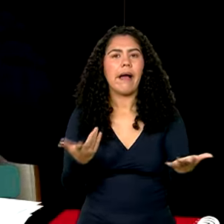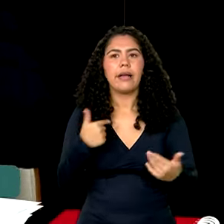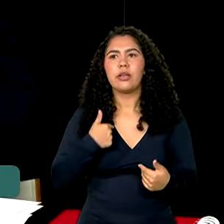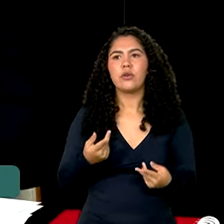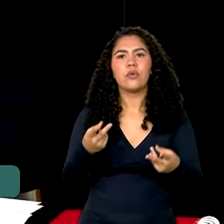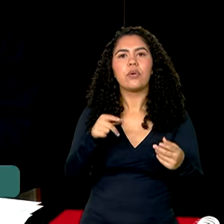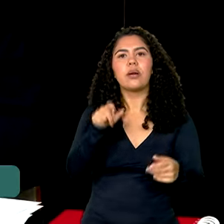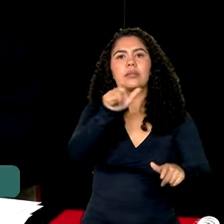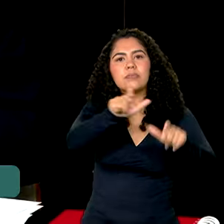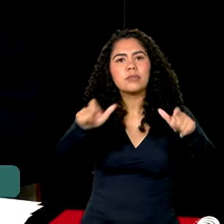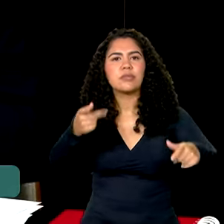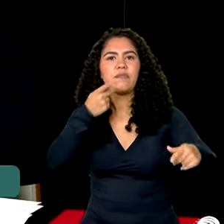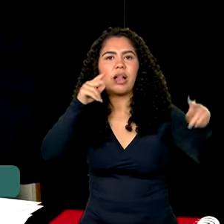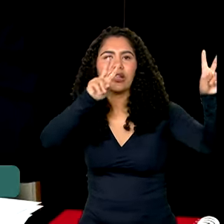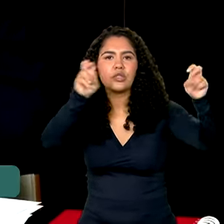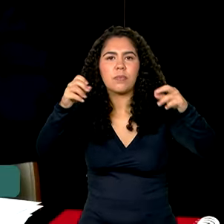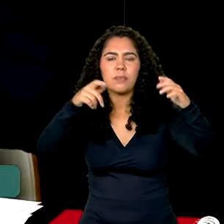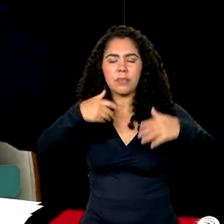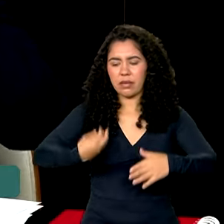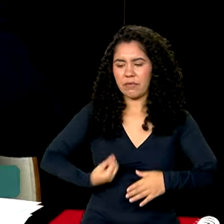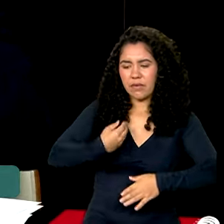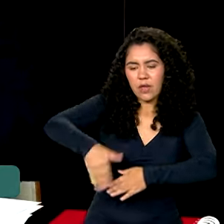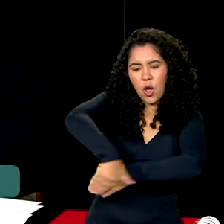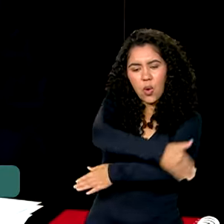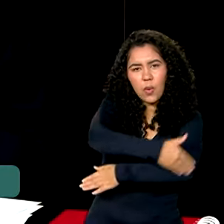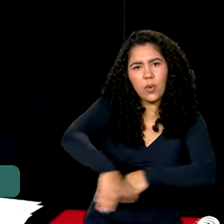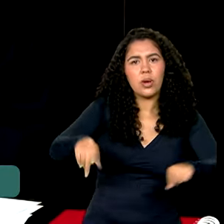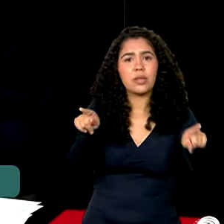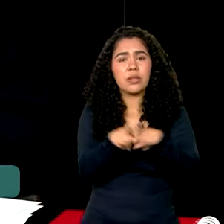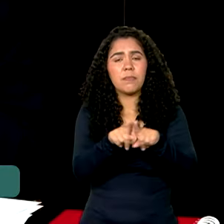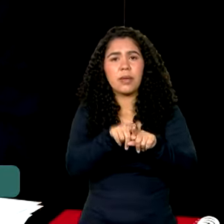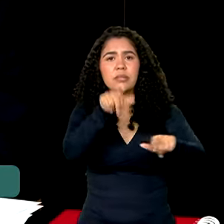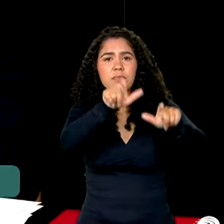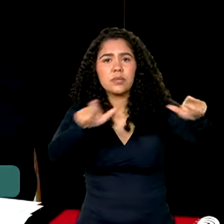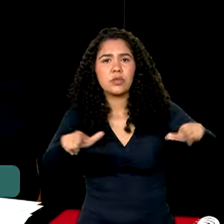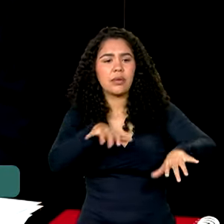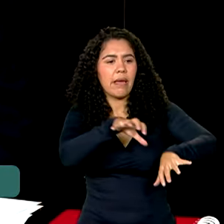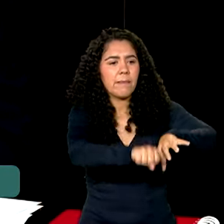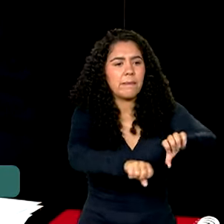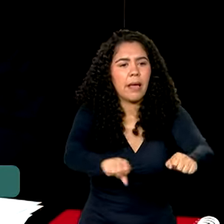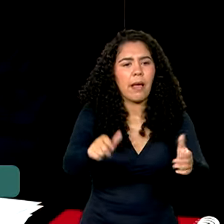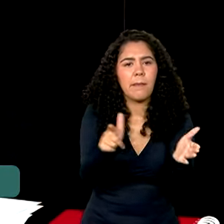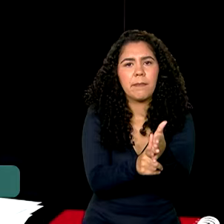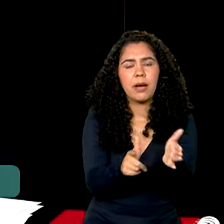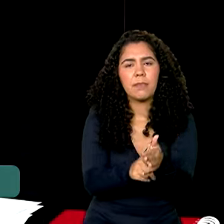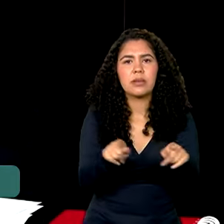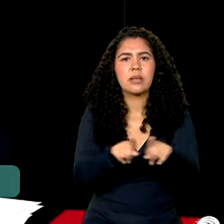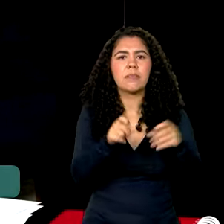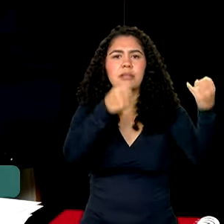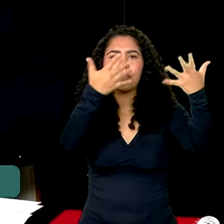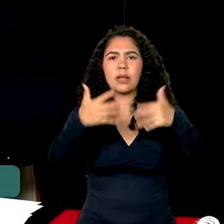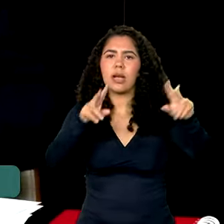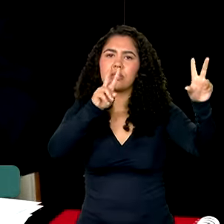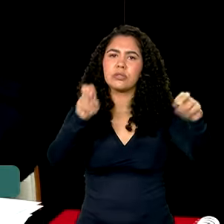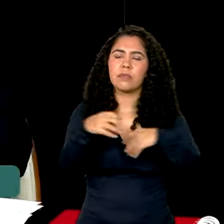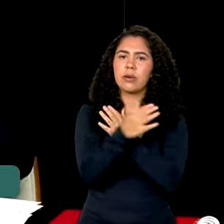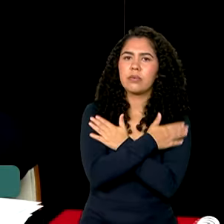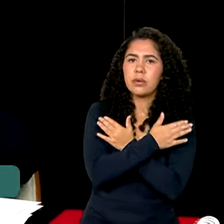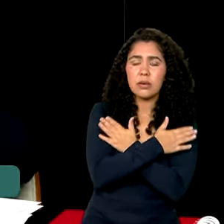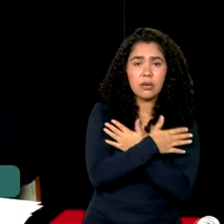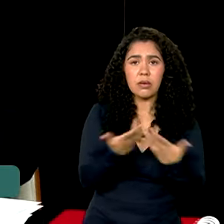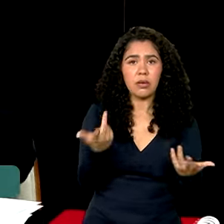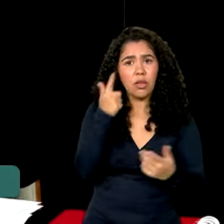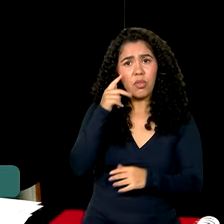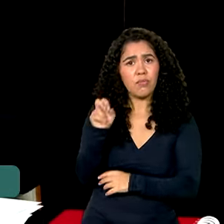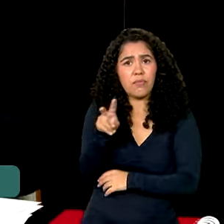dos moradores de rua, eu não vejo o mercado falar dos catadores de papel, eu não vejo o mercado falar do desempregado, eu não vejo o mercado falar